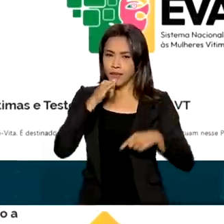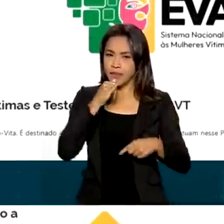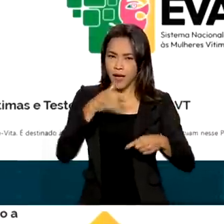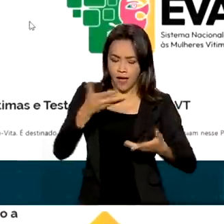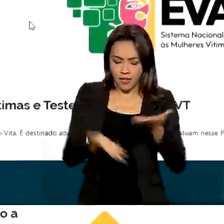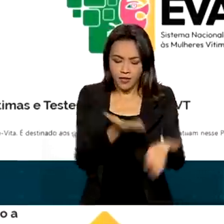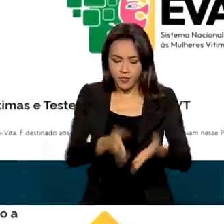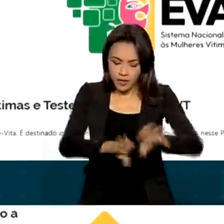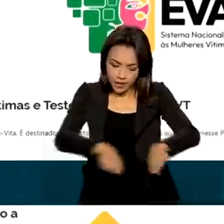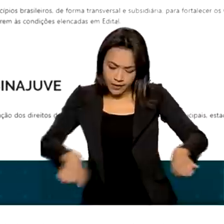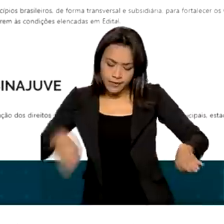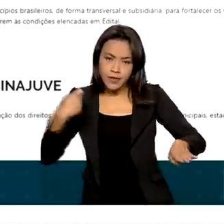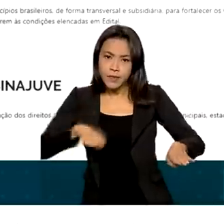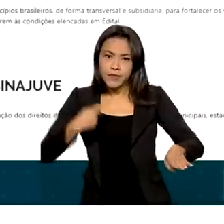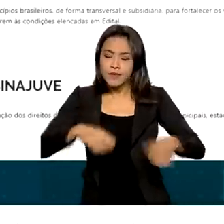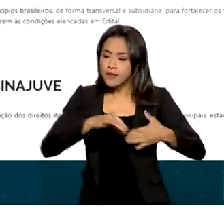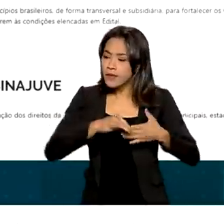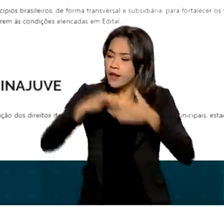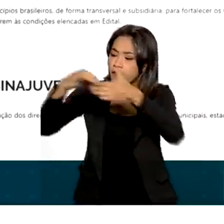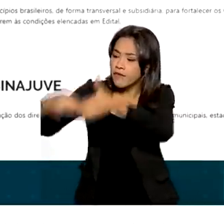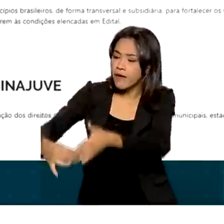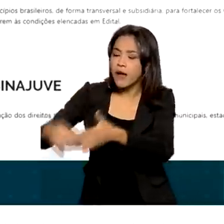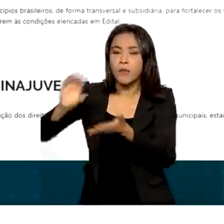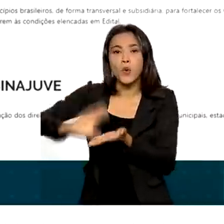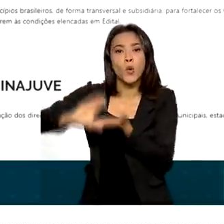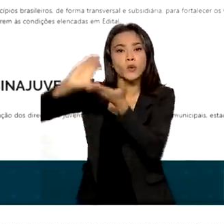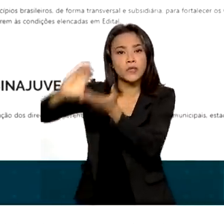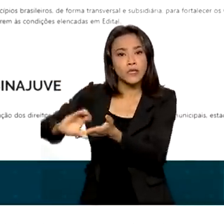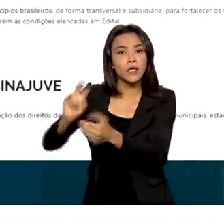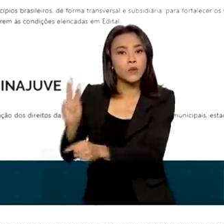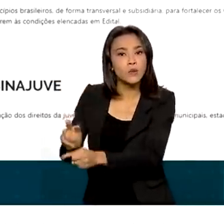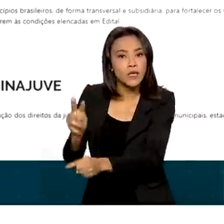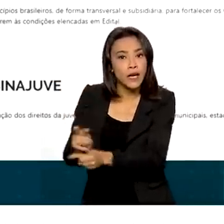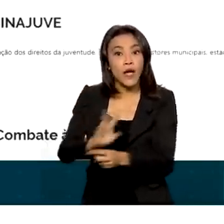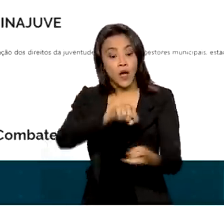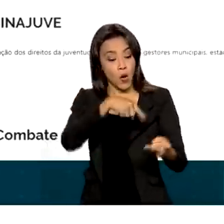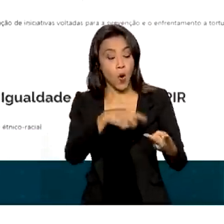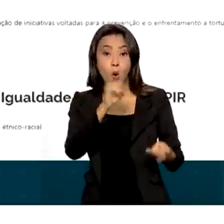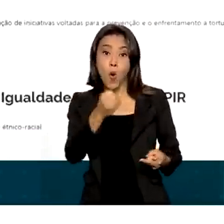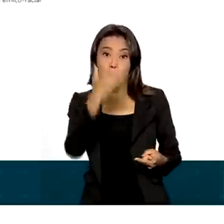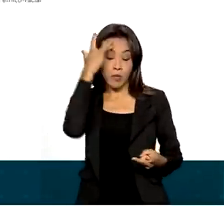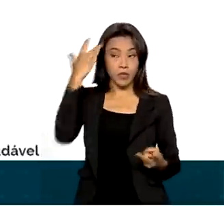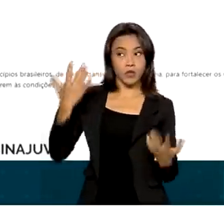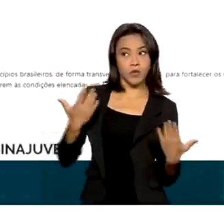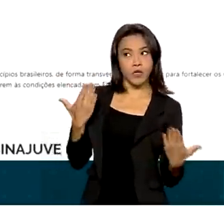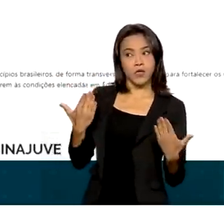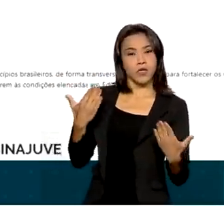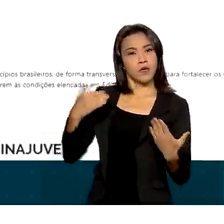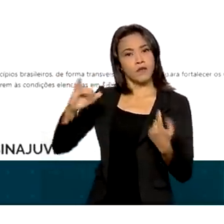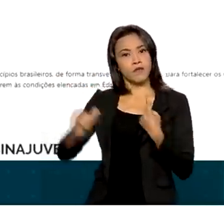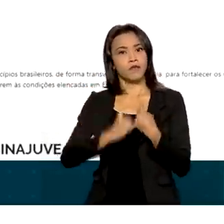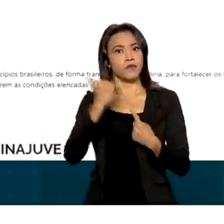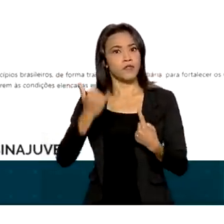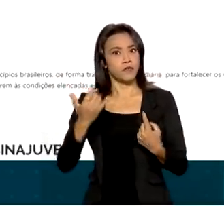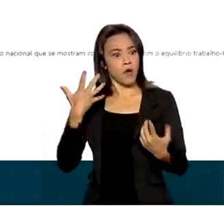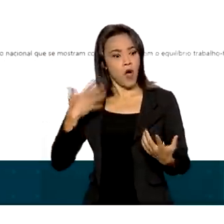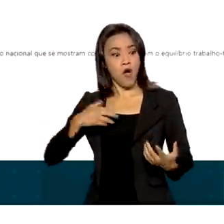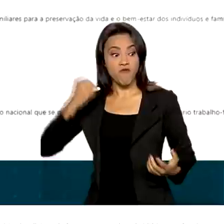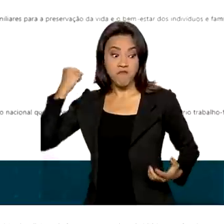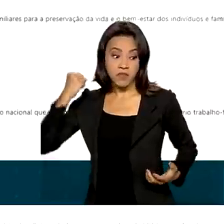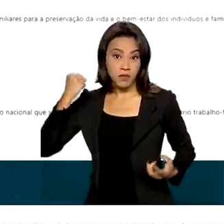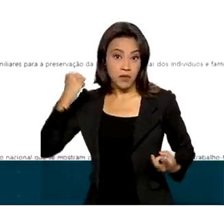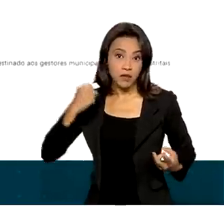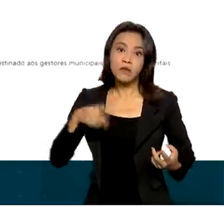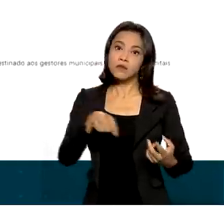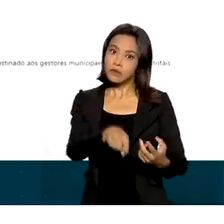precise do Conselho Tutelar até uma pessoa ameaçada de morte e disponibiliza todas as políticas do Ministério que